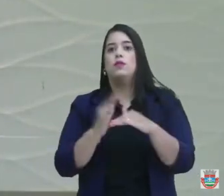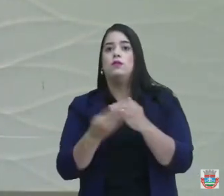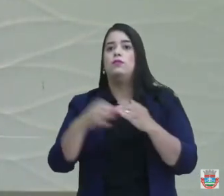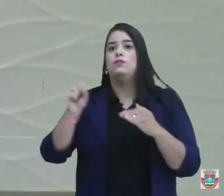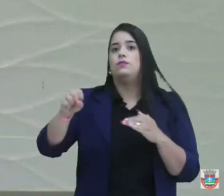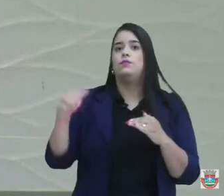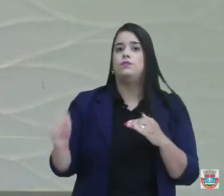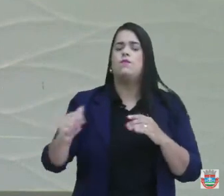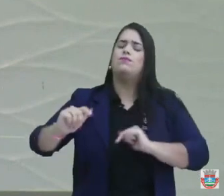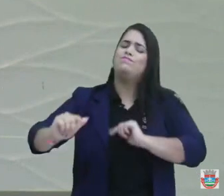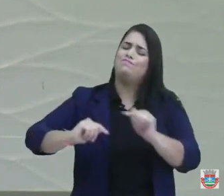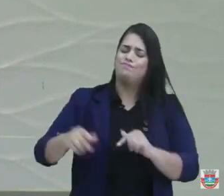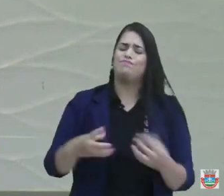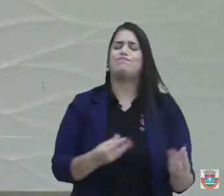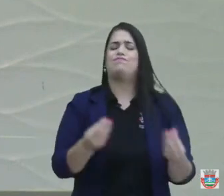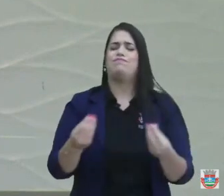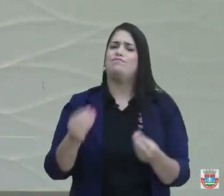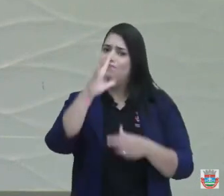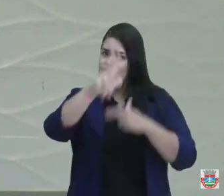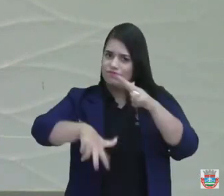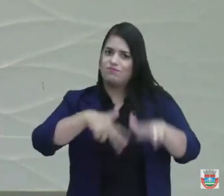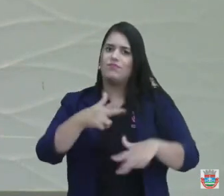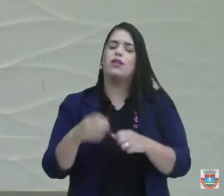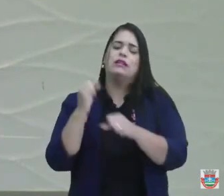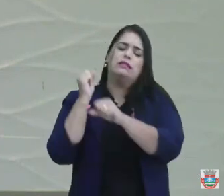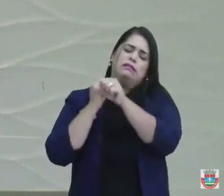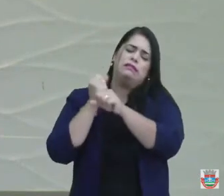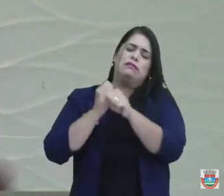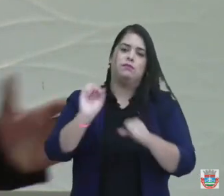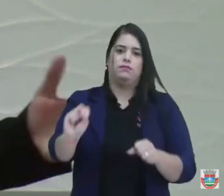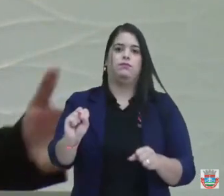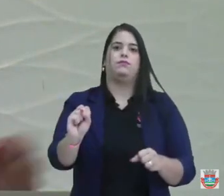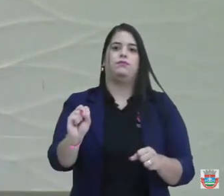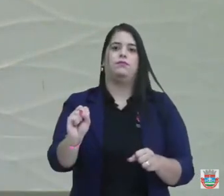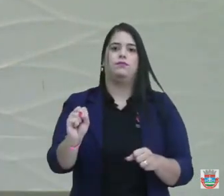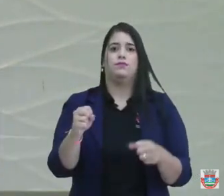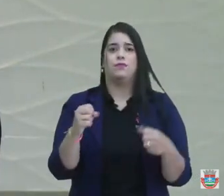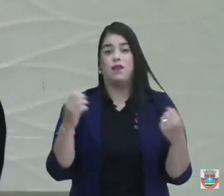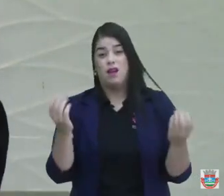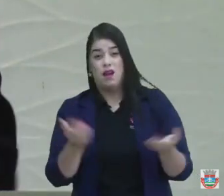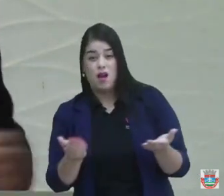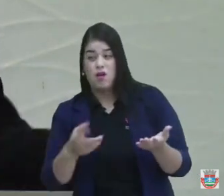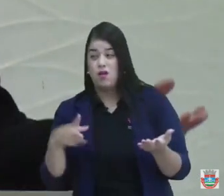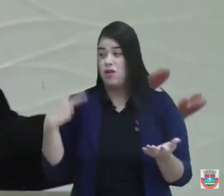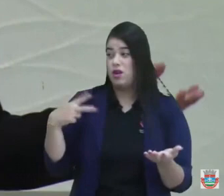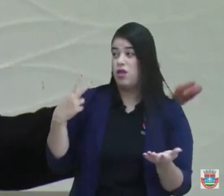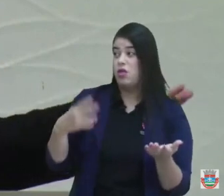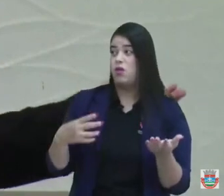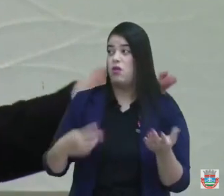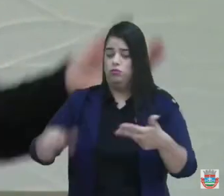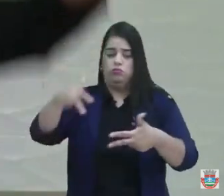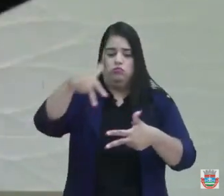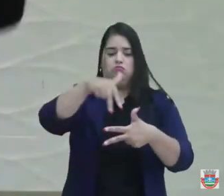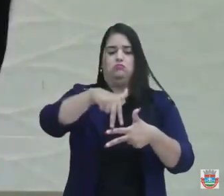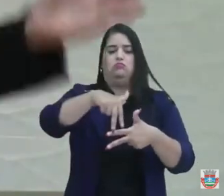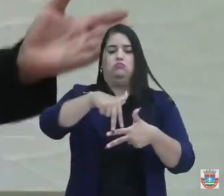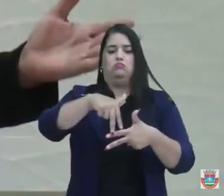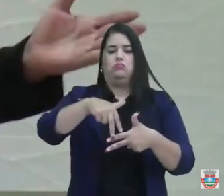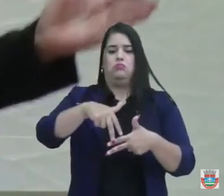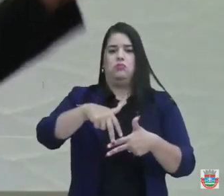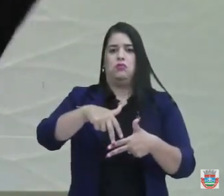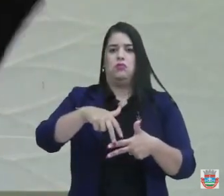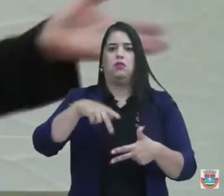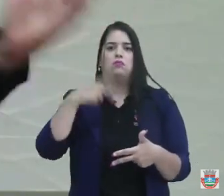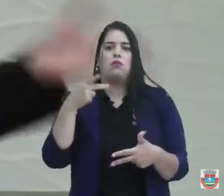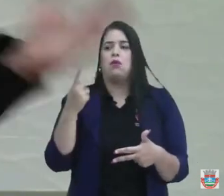trabalhou-se muito, para o São Beto do Luna, há oito anos atrás. Aí vem o vereador aqui, dizer, não tinha ginecologista, deixamos,